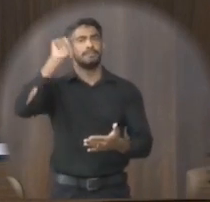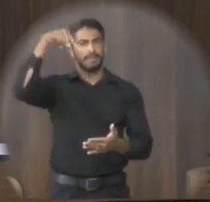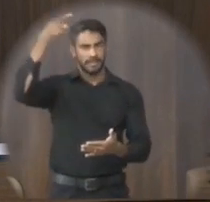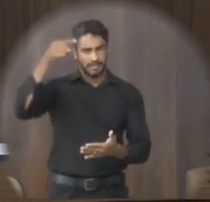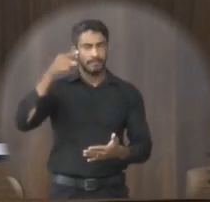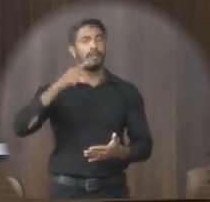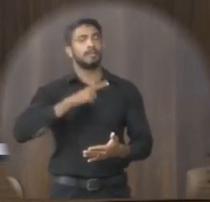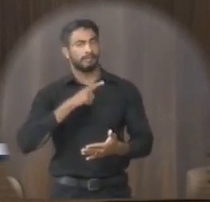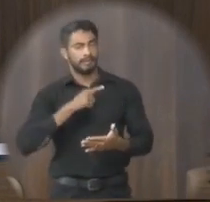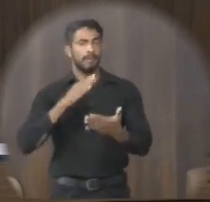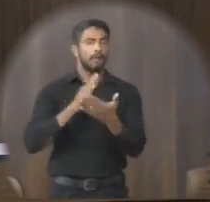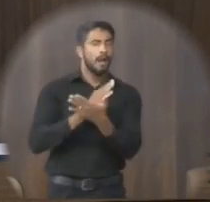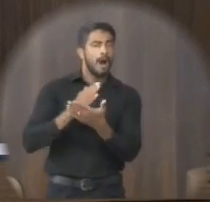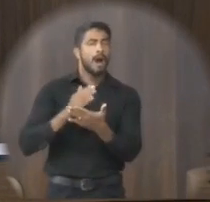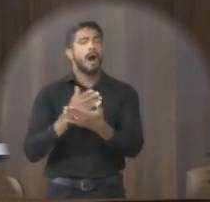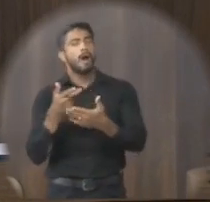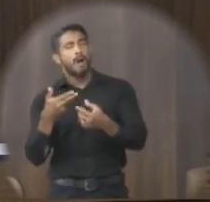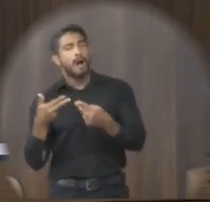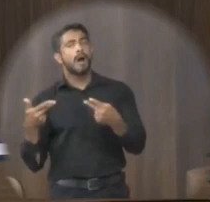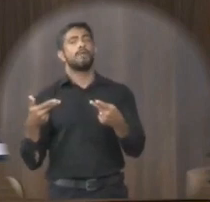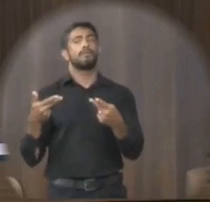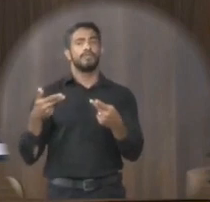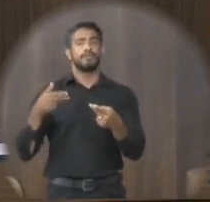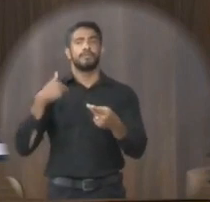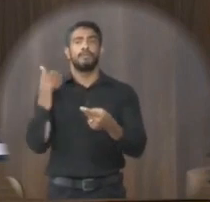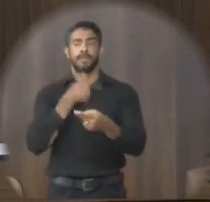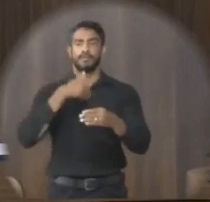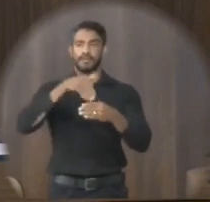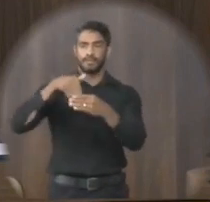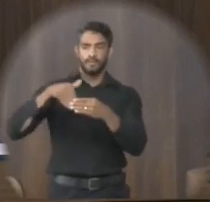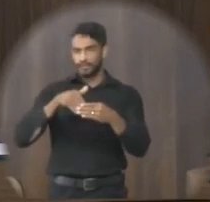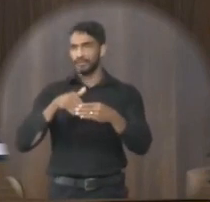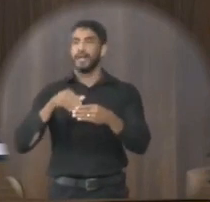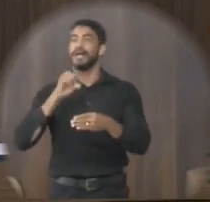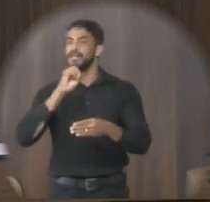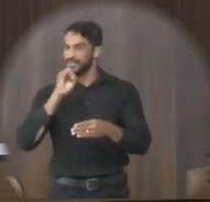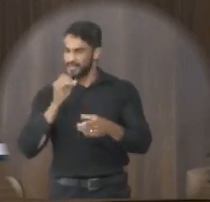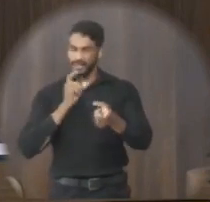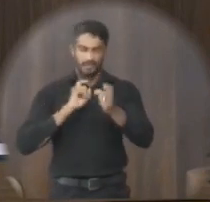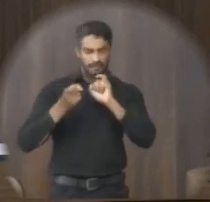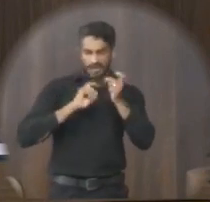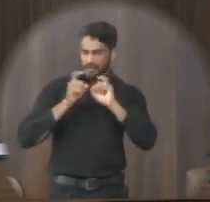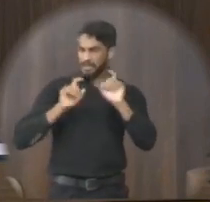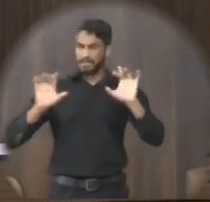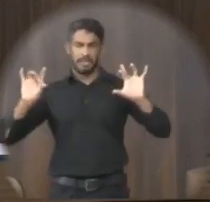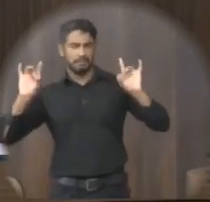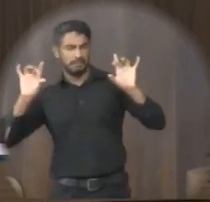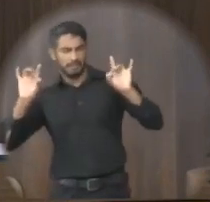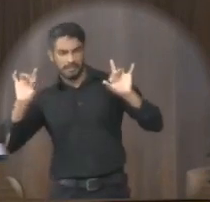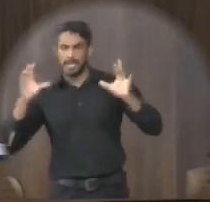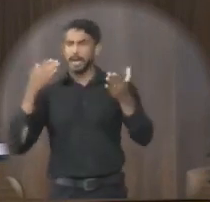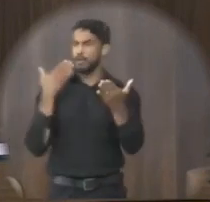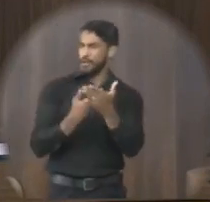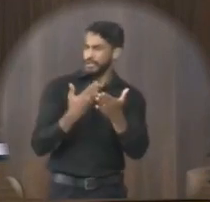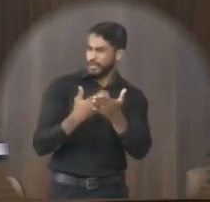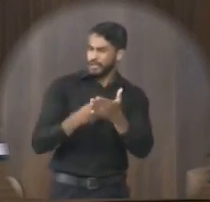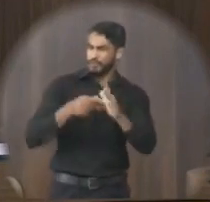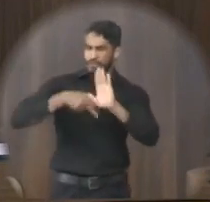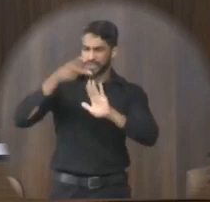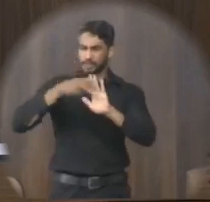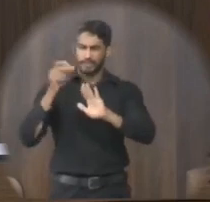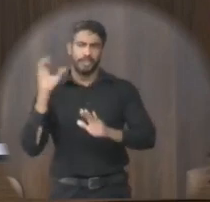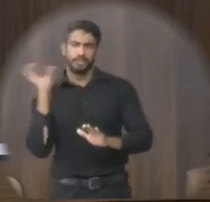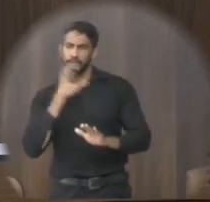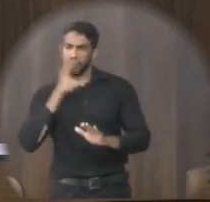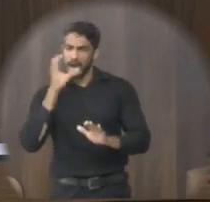algo já vai vir aqui para a Câmara para a gente ser votado se for o caso a gente faz extraordinária estuda esse projeto mais rápido possível